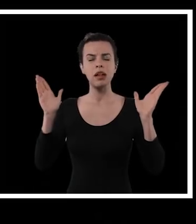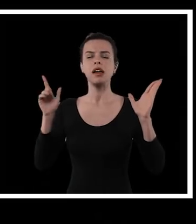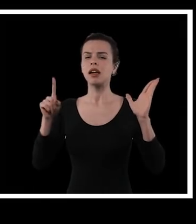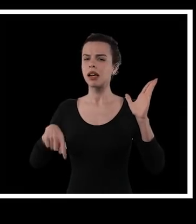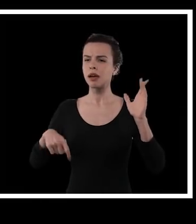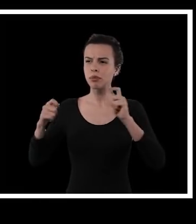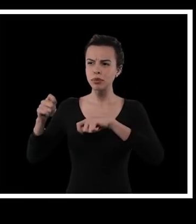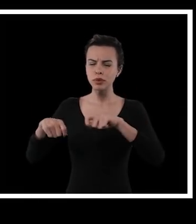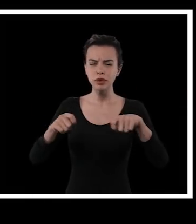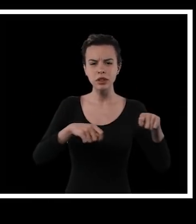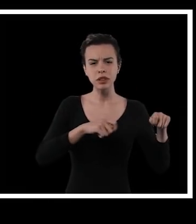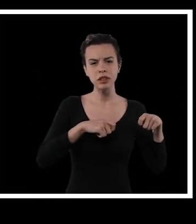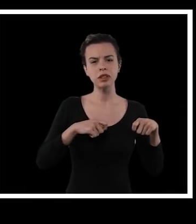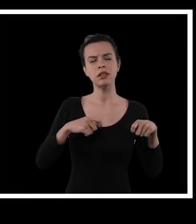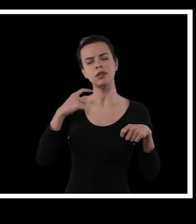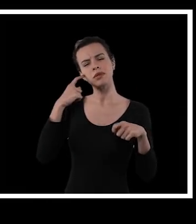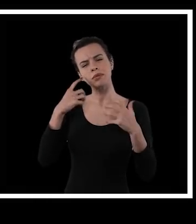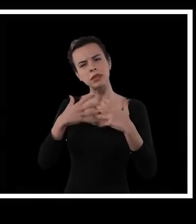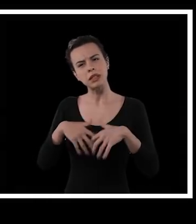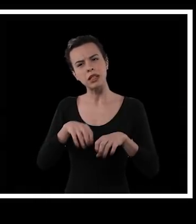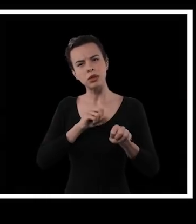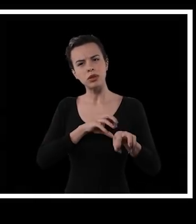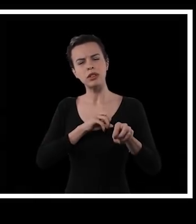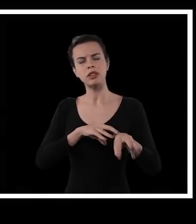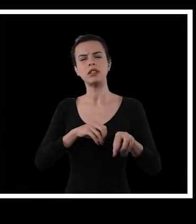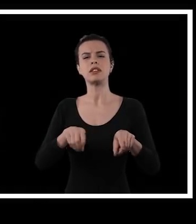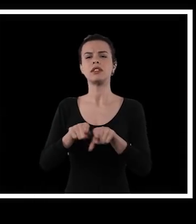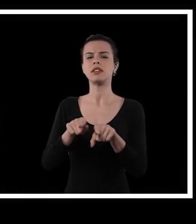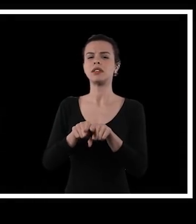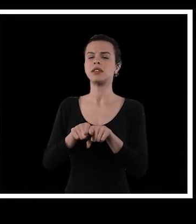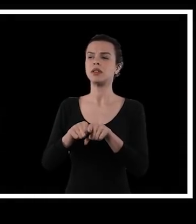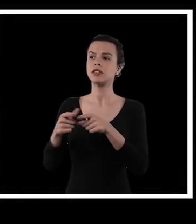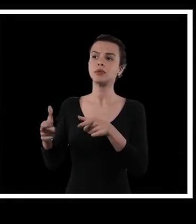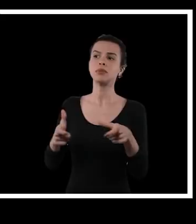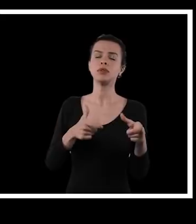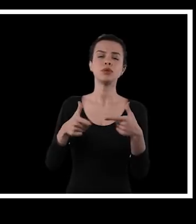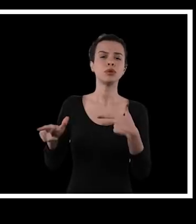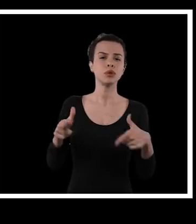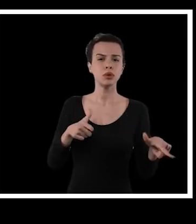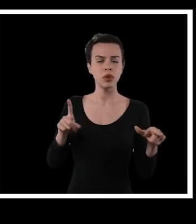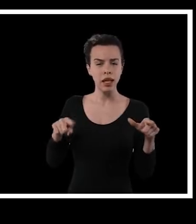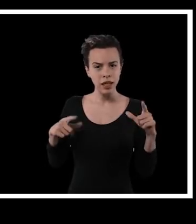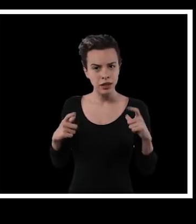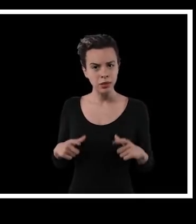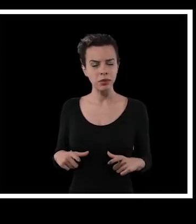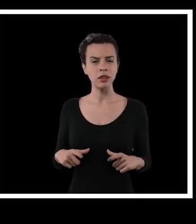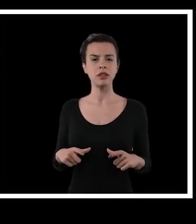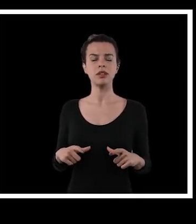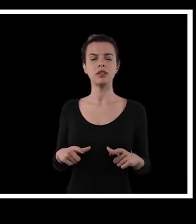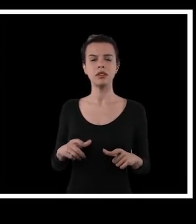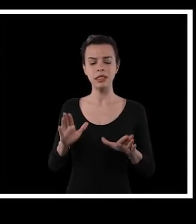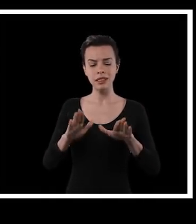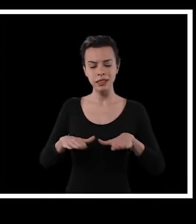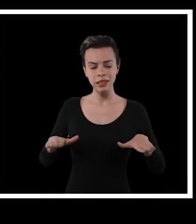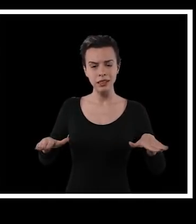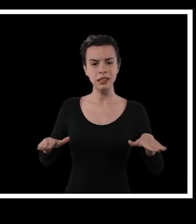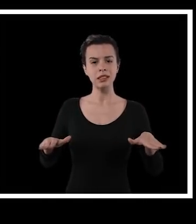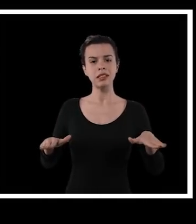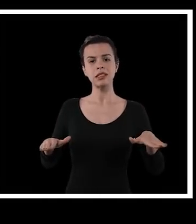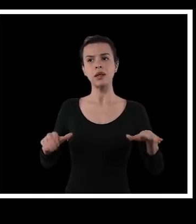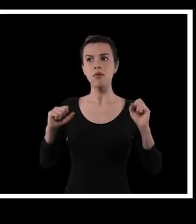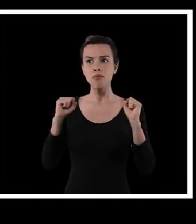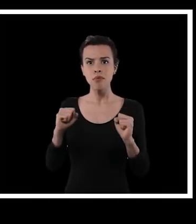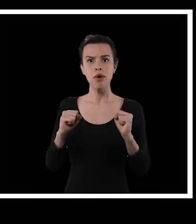ampliar essas possibilidades de a gente pensar educação, pensar outros espaços, como espaços onde essas